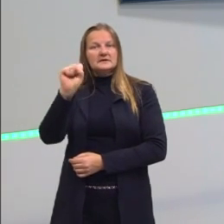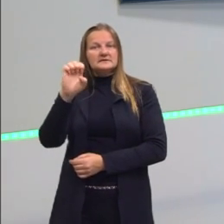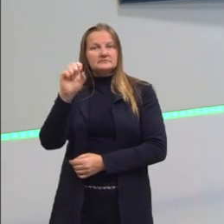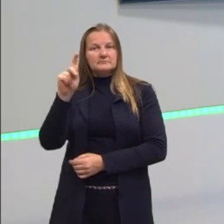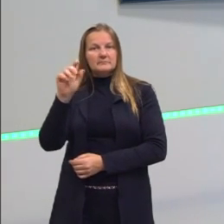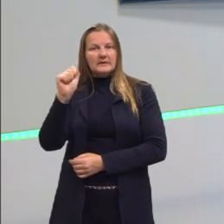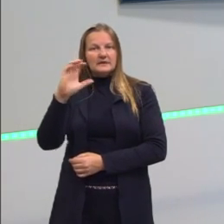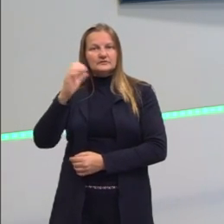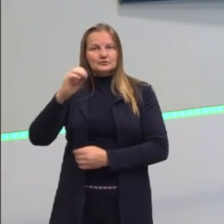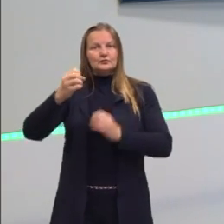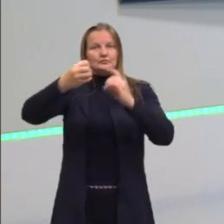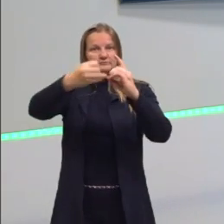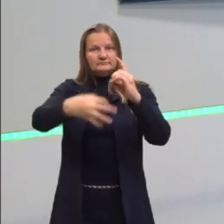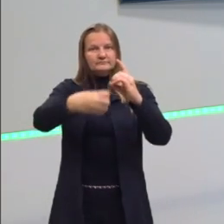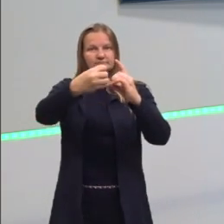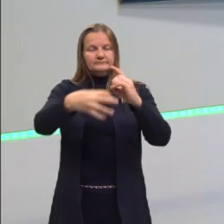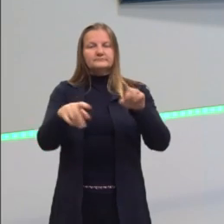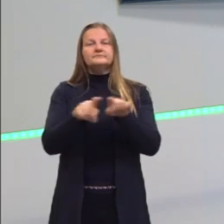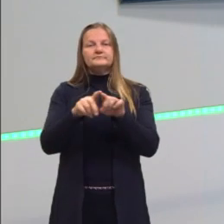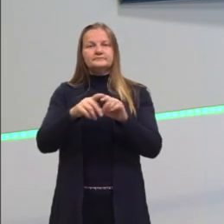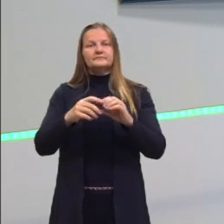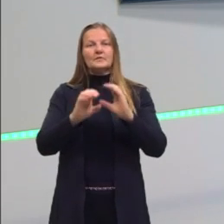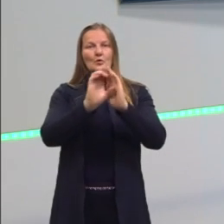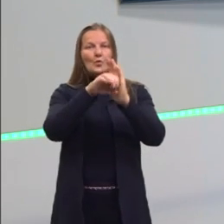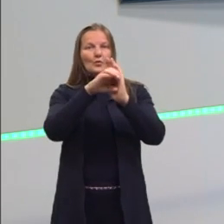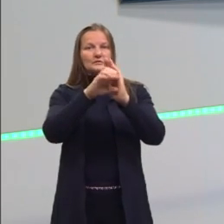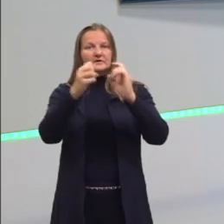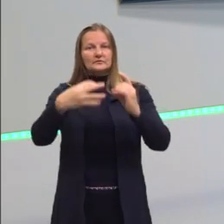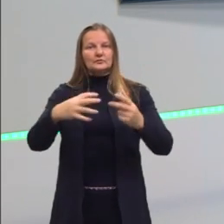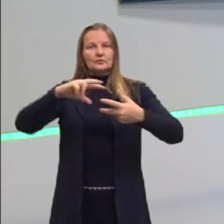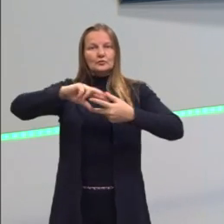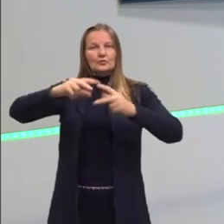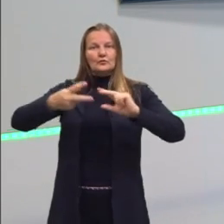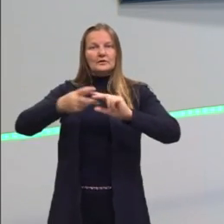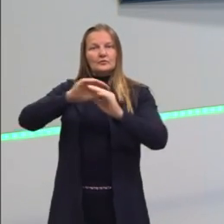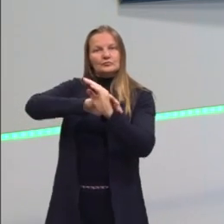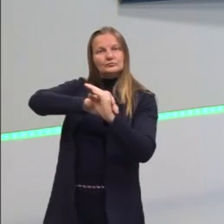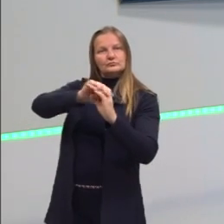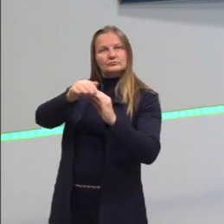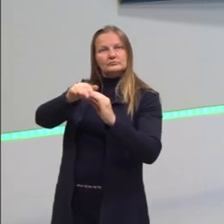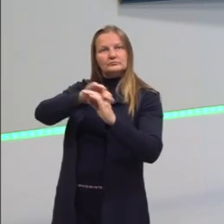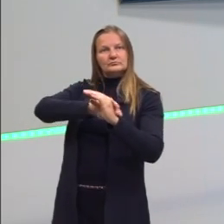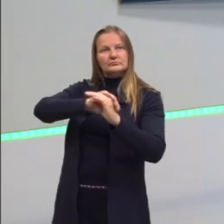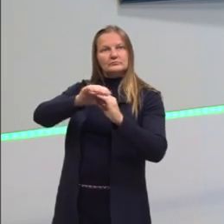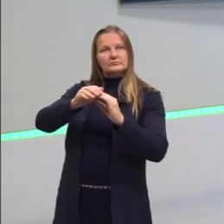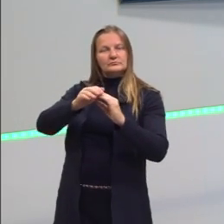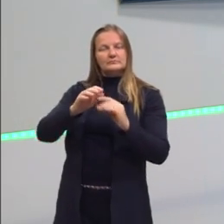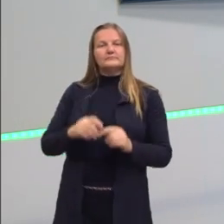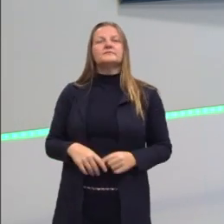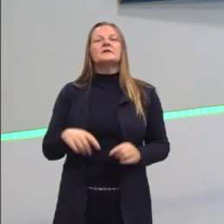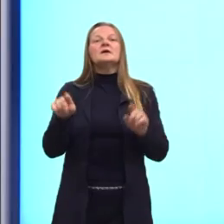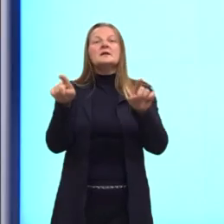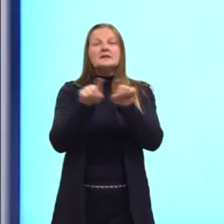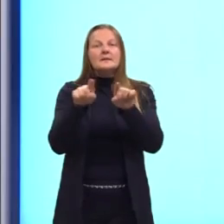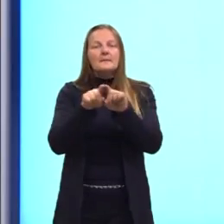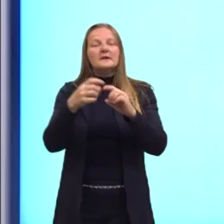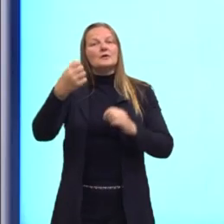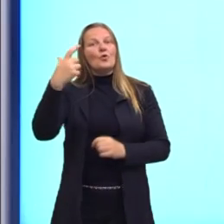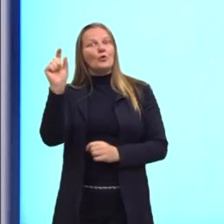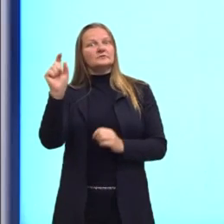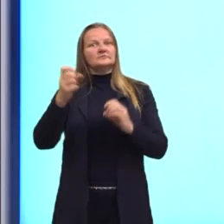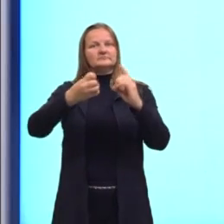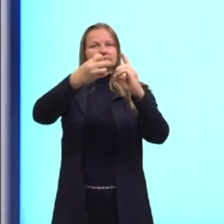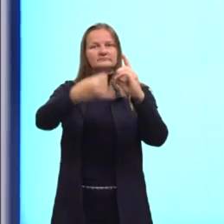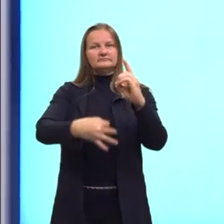Essa definição, ela pode ser chamada então de poliedro convexo. Outra definição aqui,